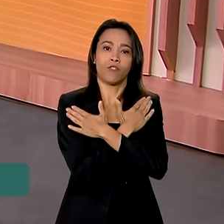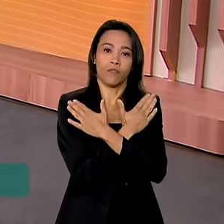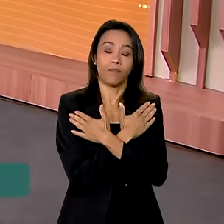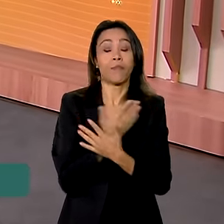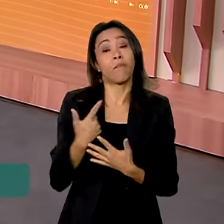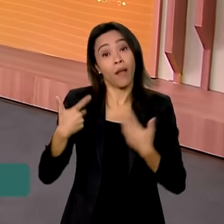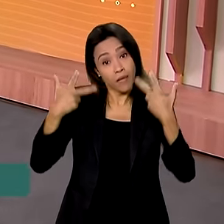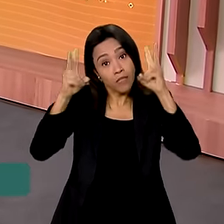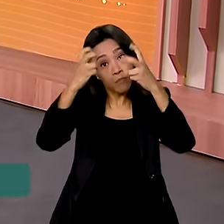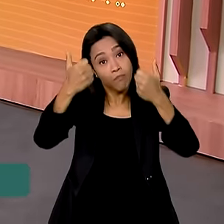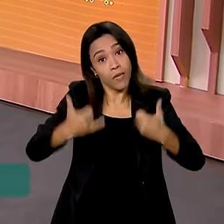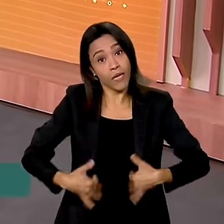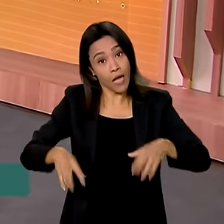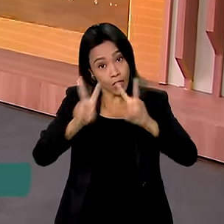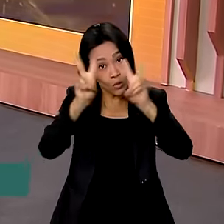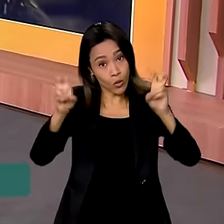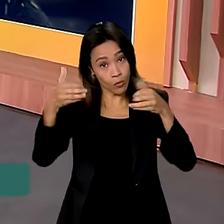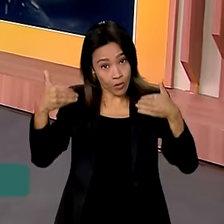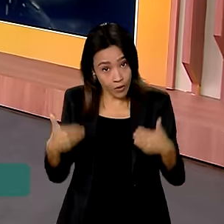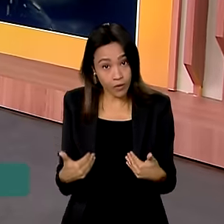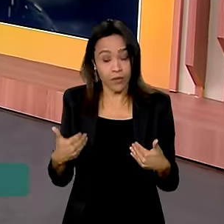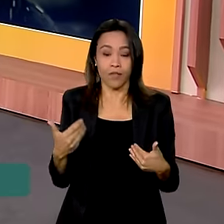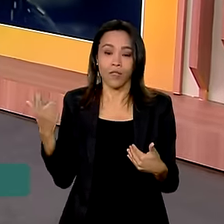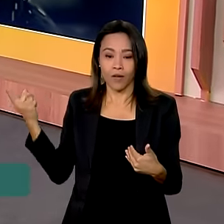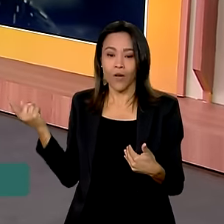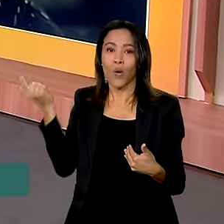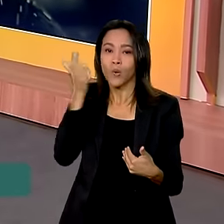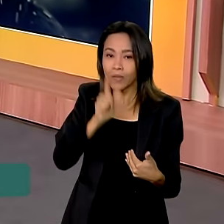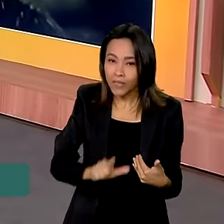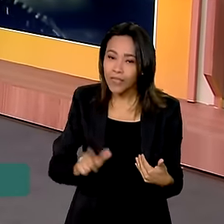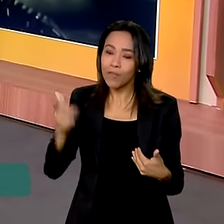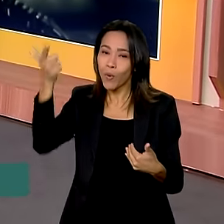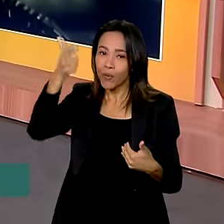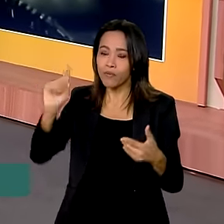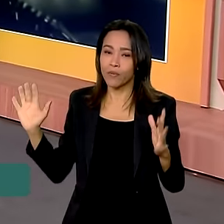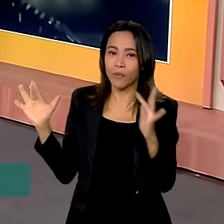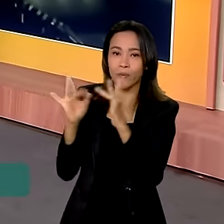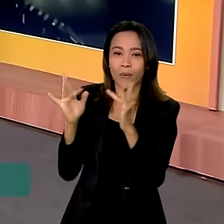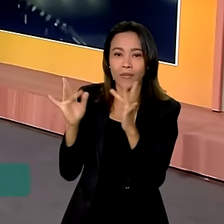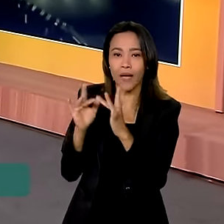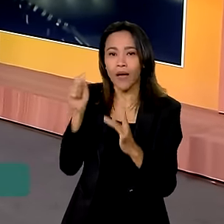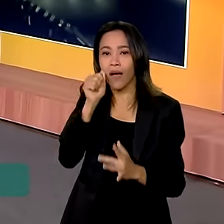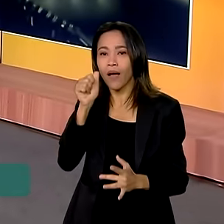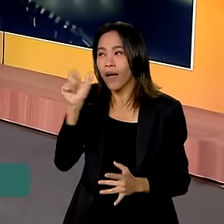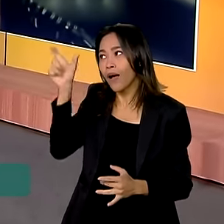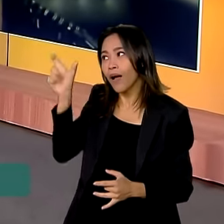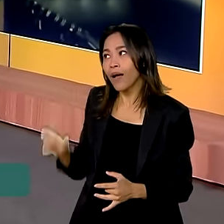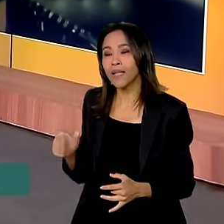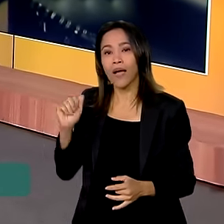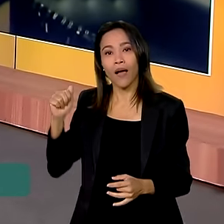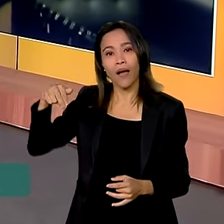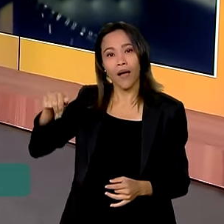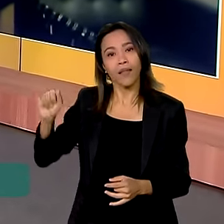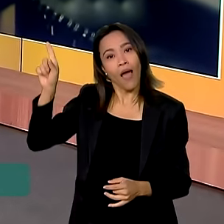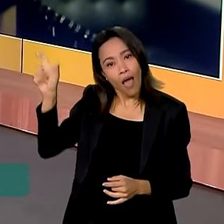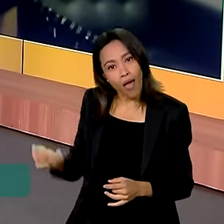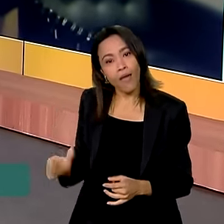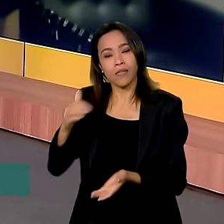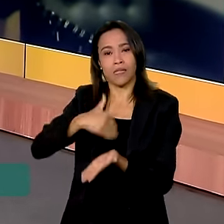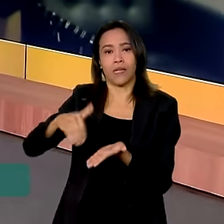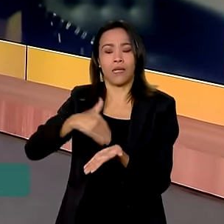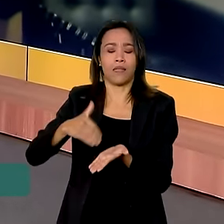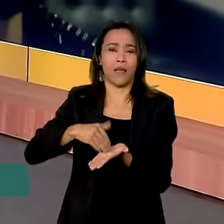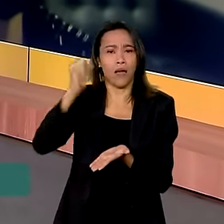realidade, nós conseguimos retomar o contato com a Ana Paula Feminela, que é secretária nacional